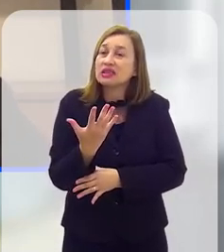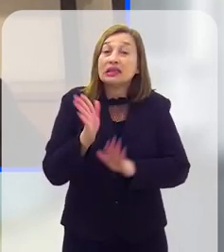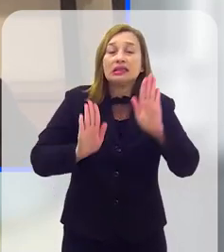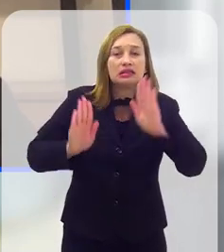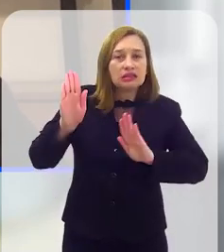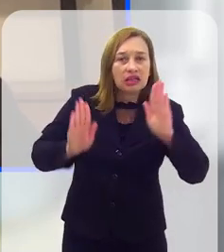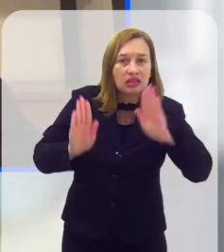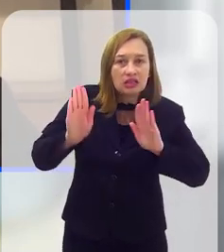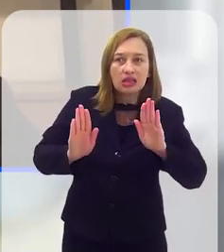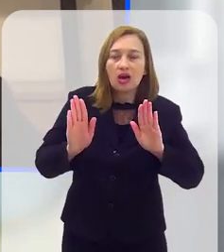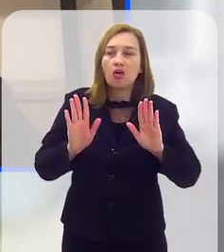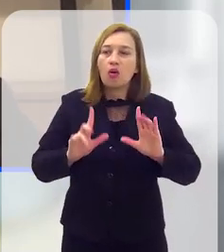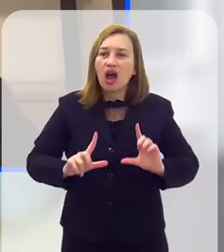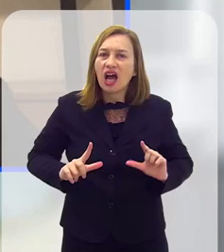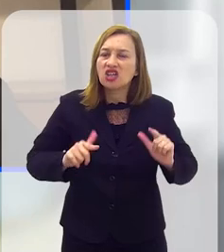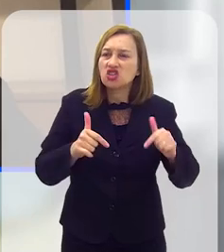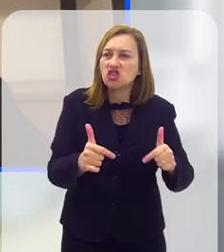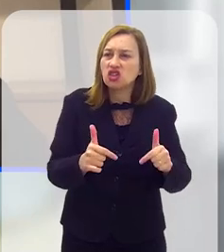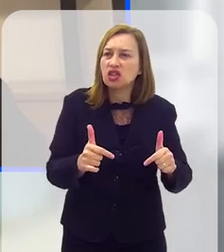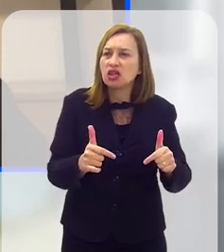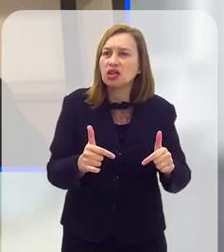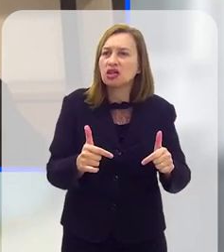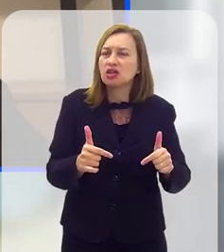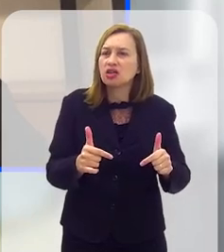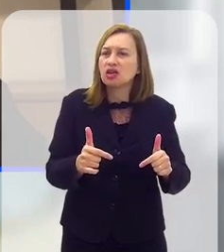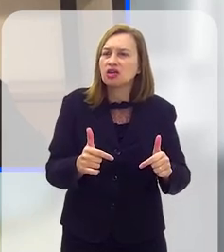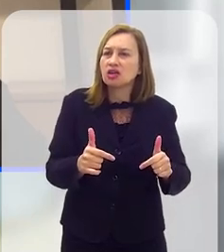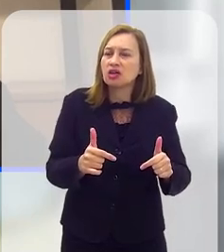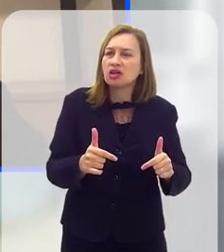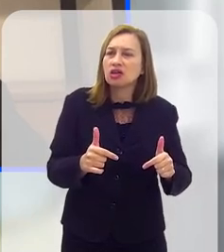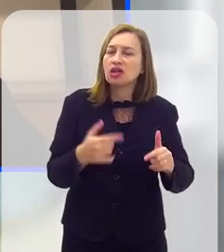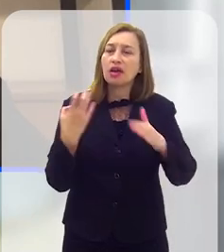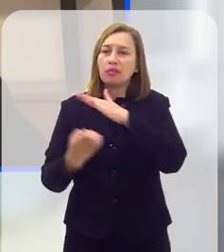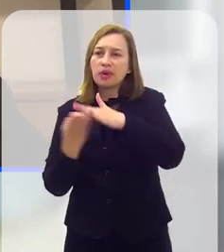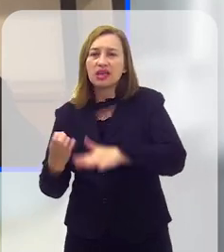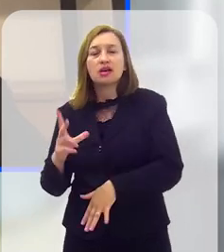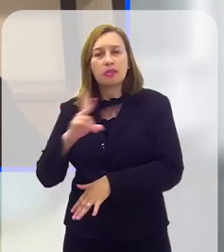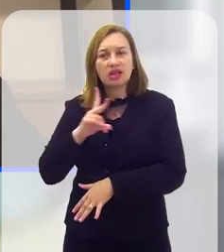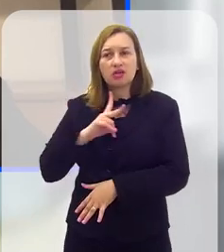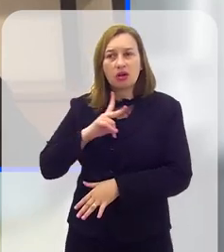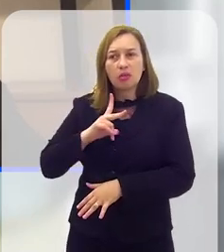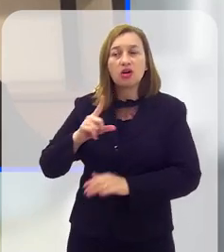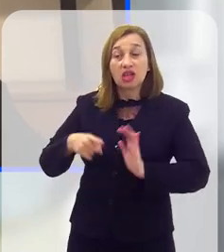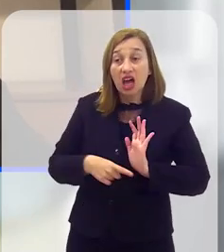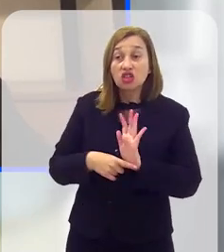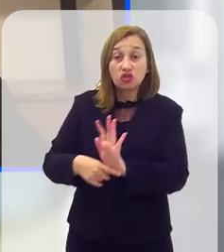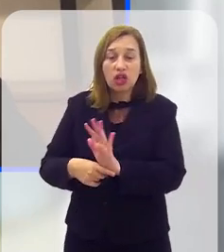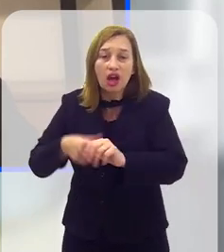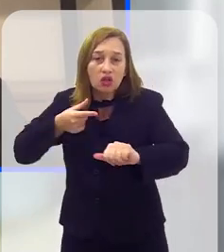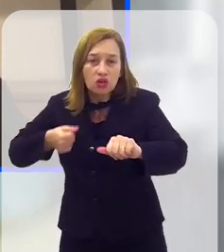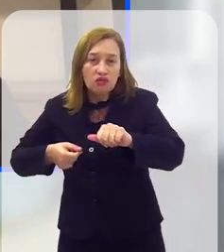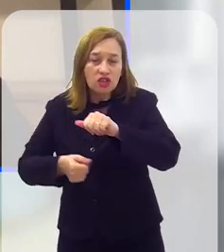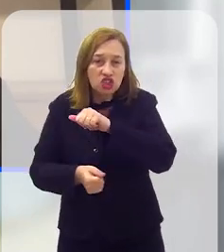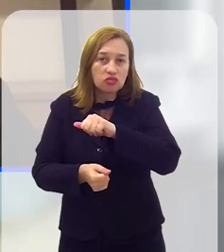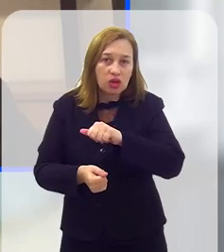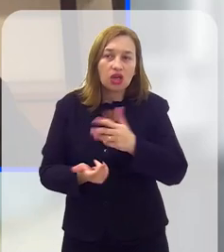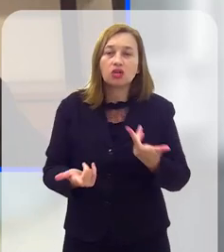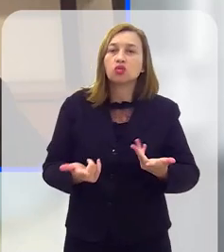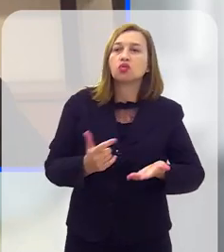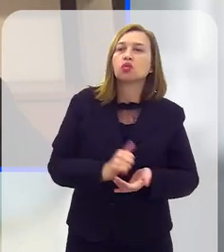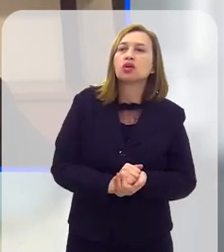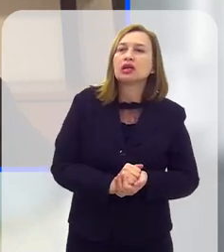licitações, formas que o privado possa ajudar nesse